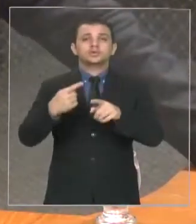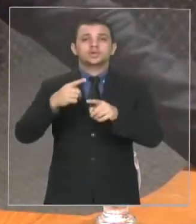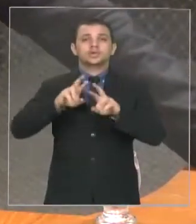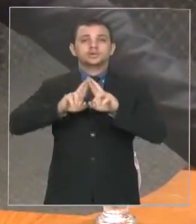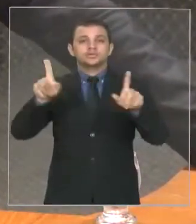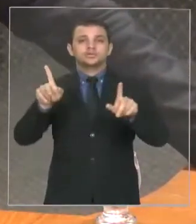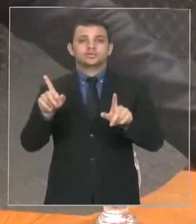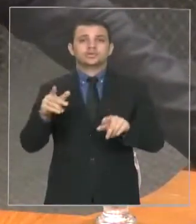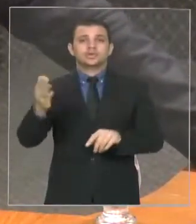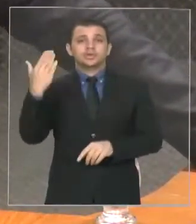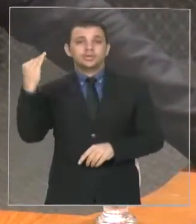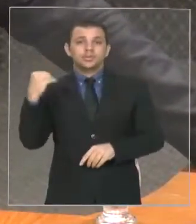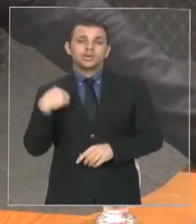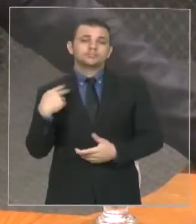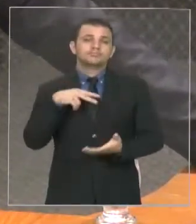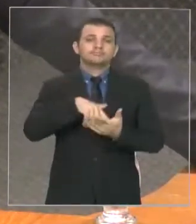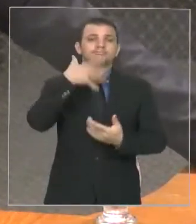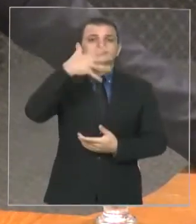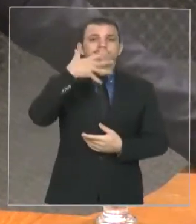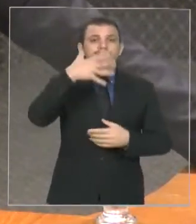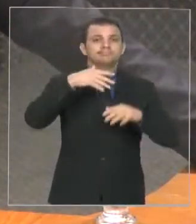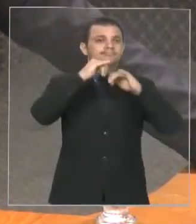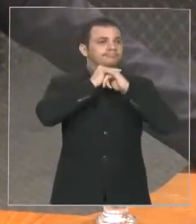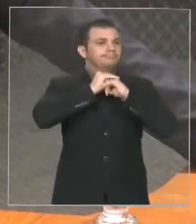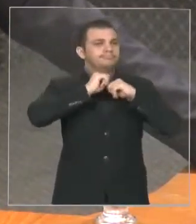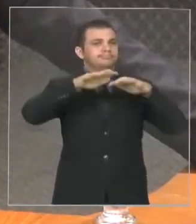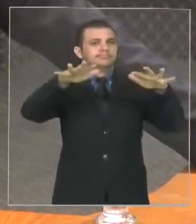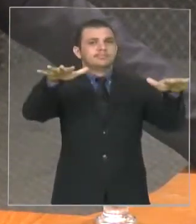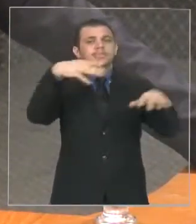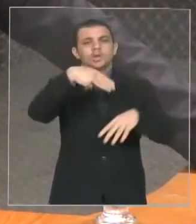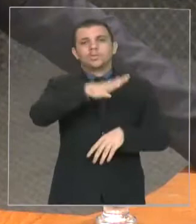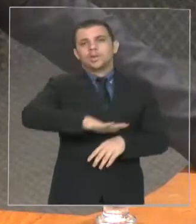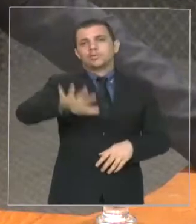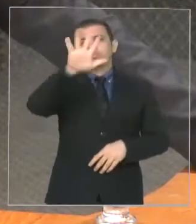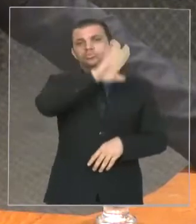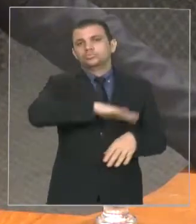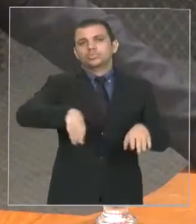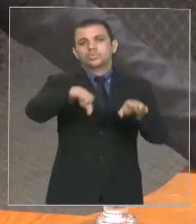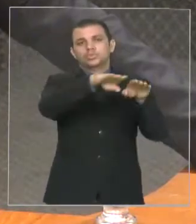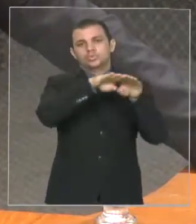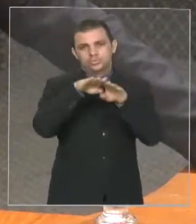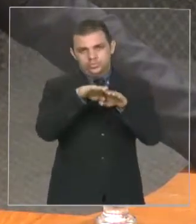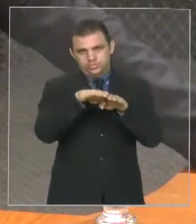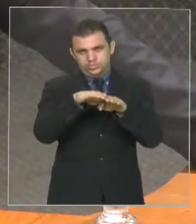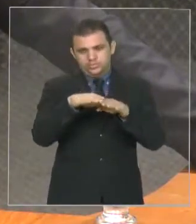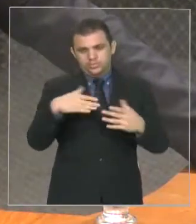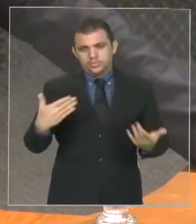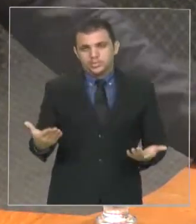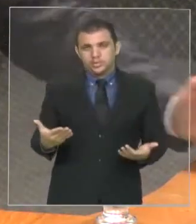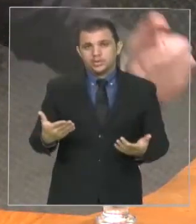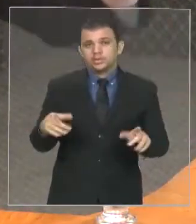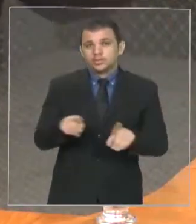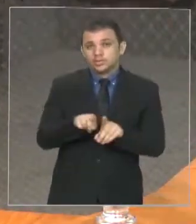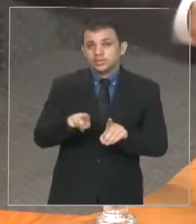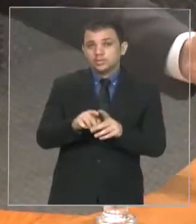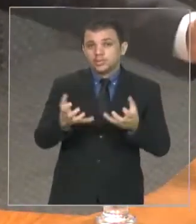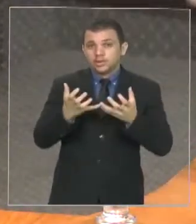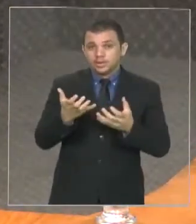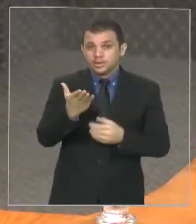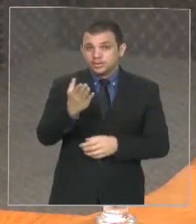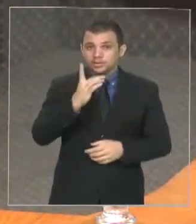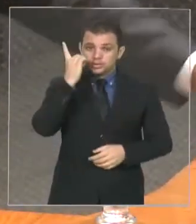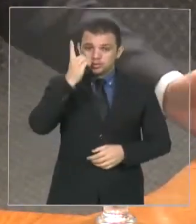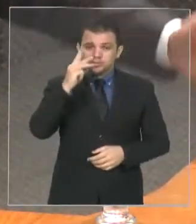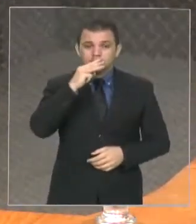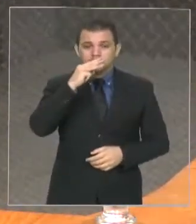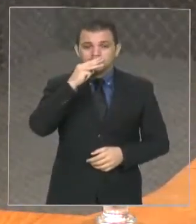publicizados no Maranhão todo de forma linear. E quero também, deputado Humberto, que vossa excelência passe,